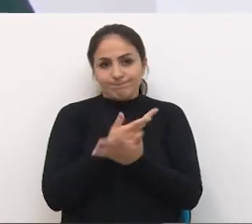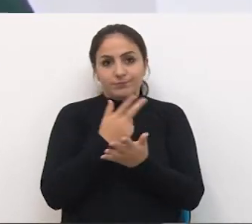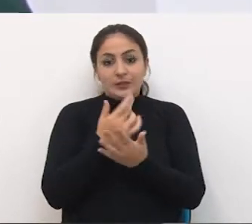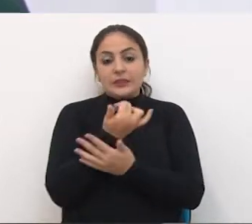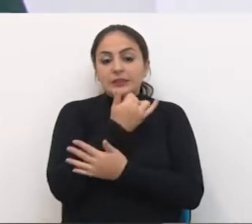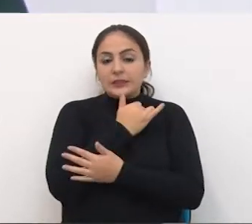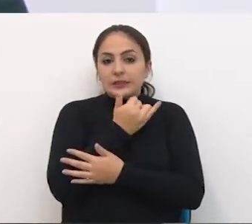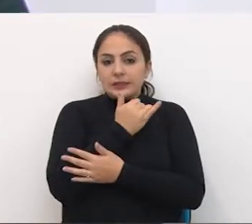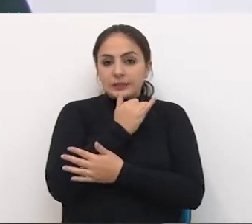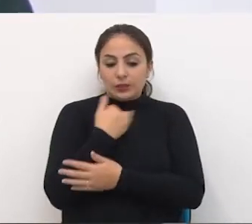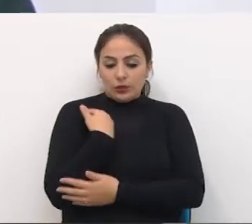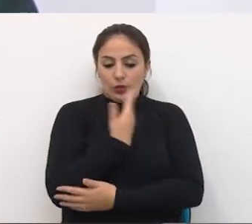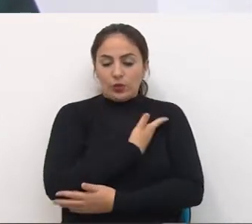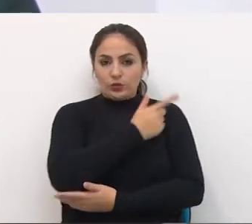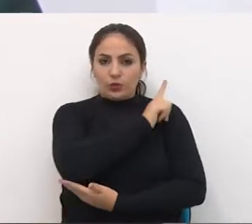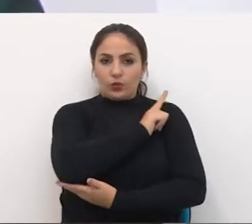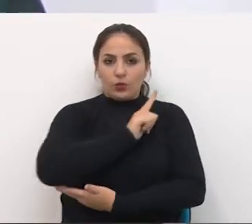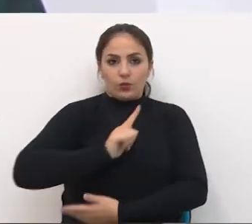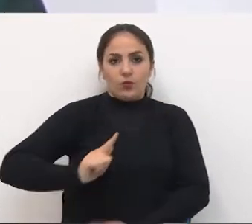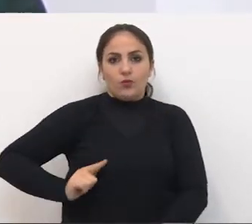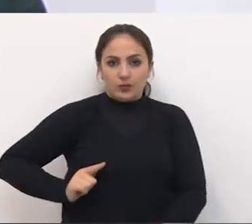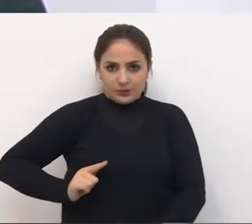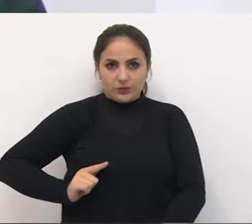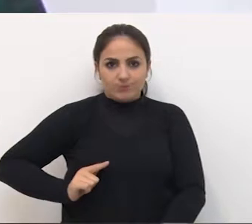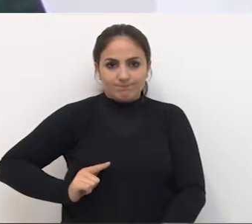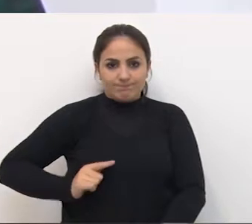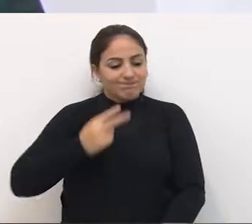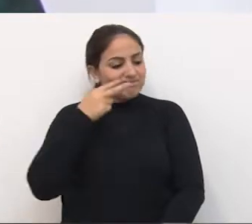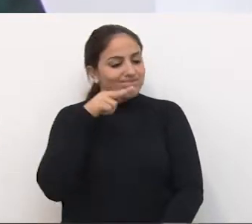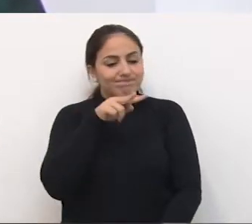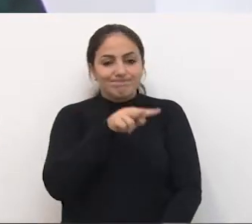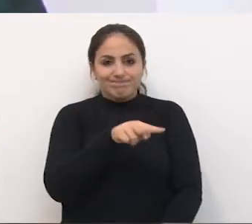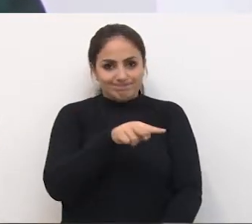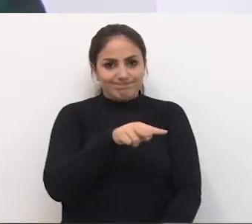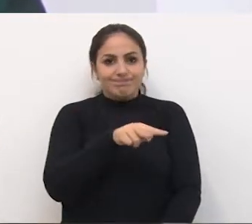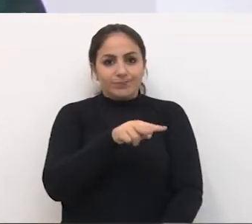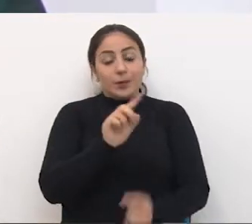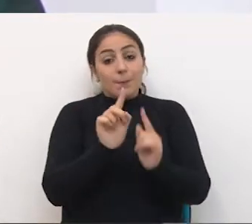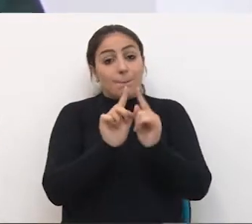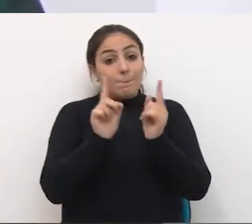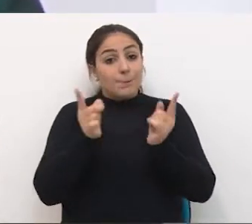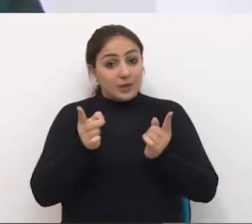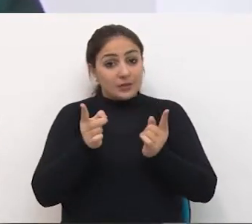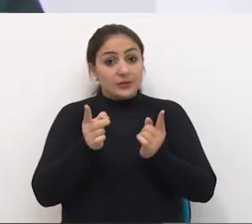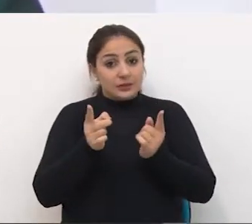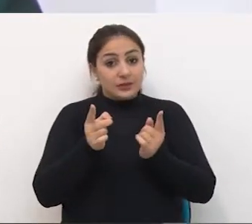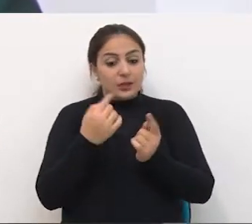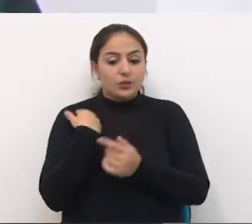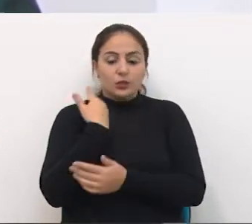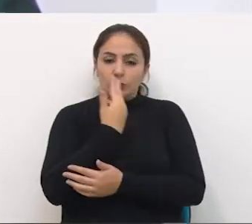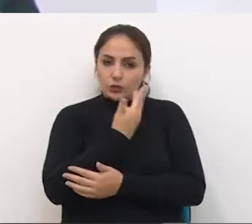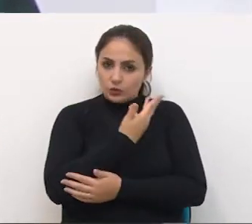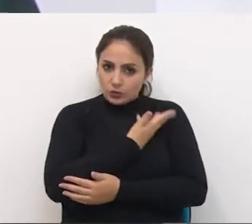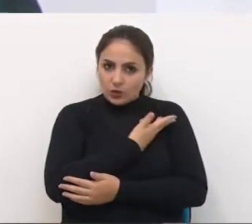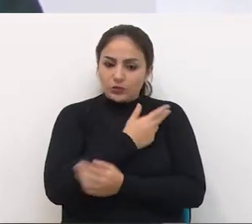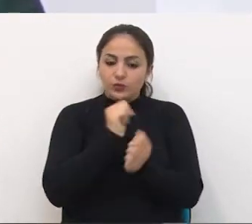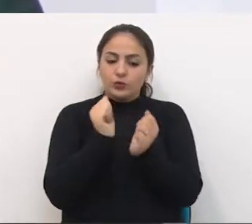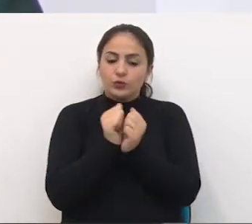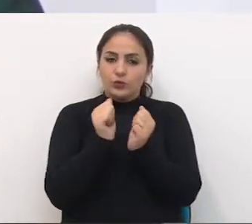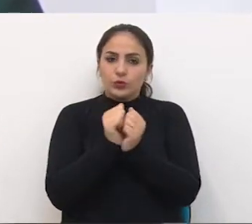Nosso governador Não enxergou Mas estaremos